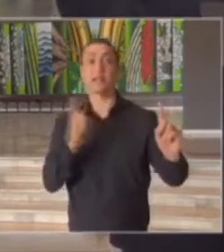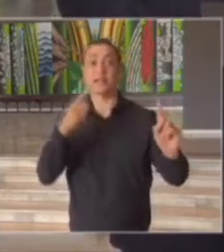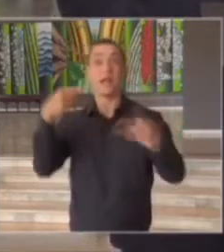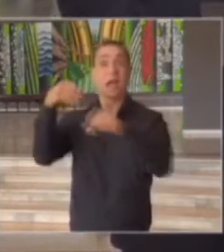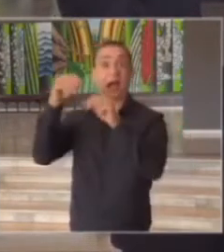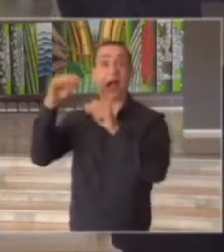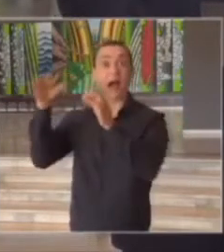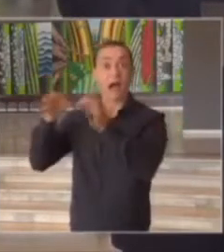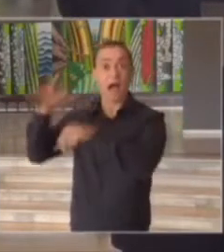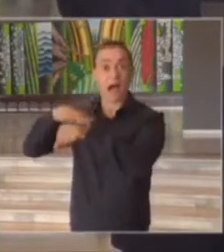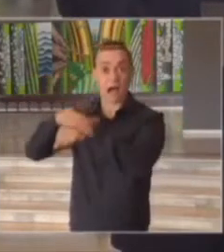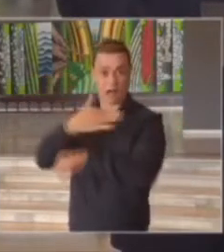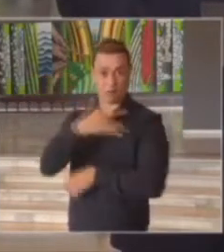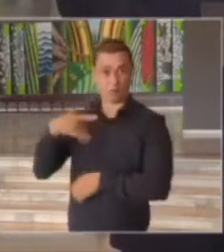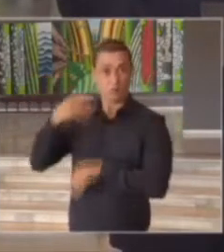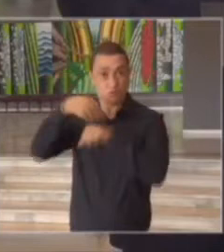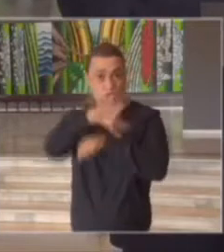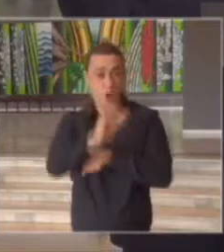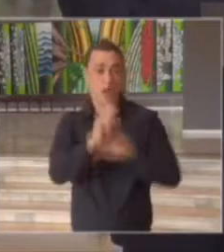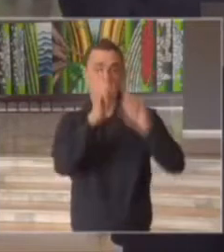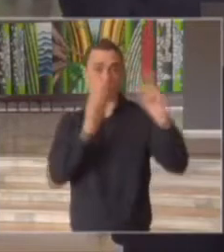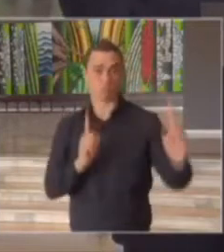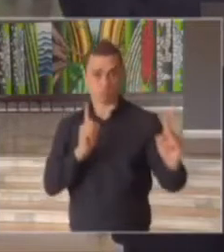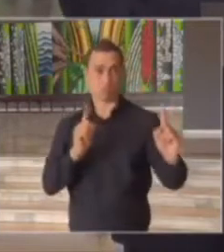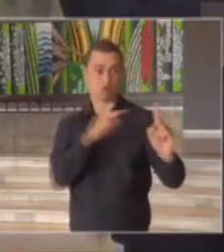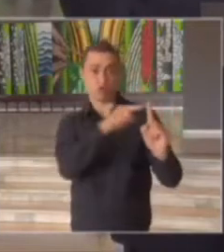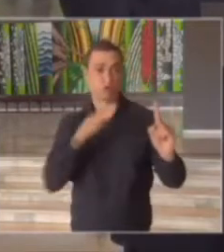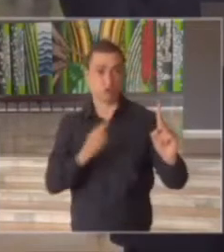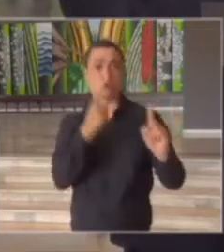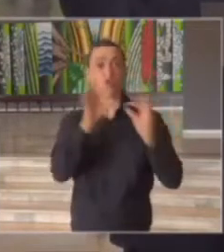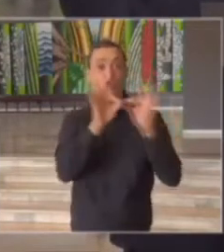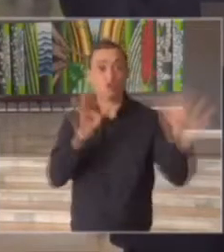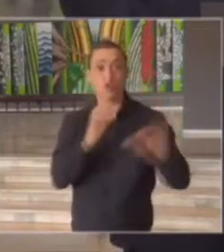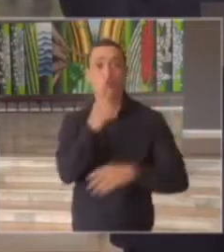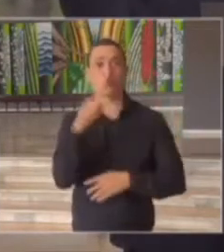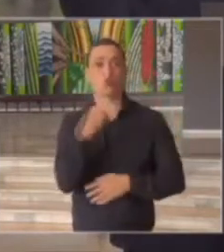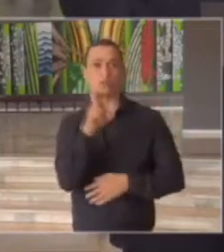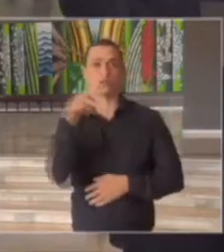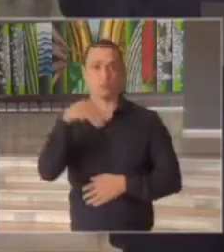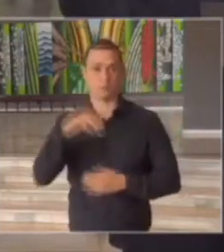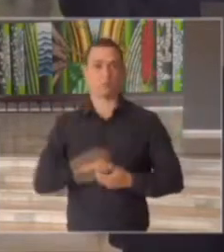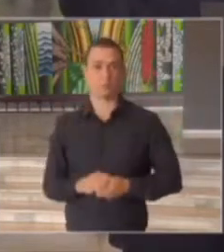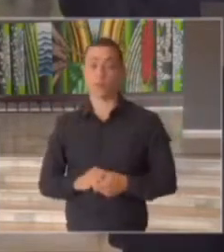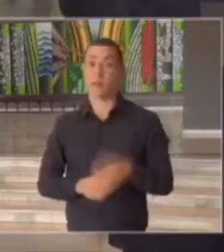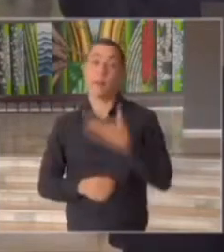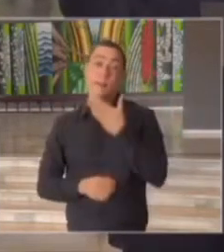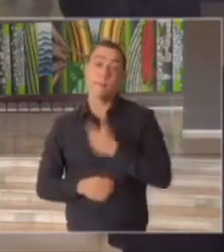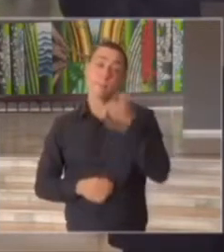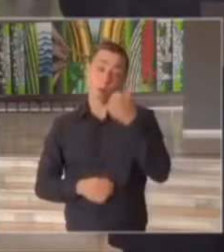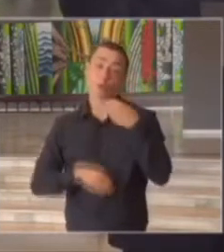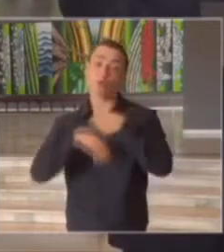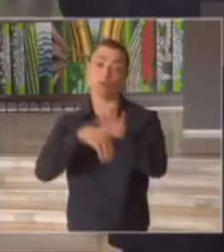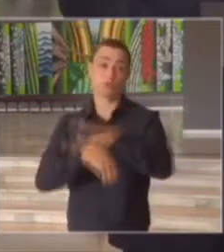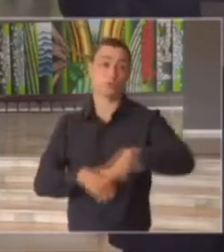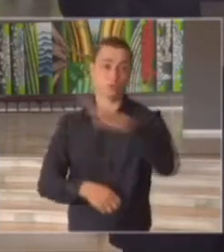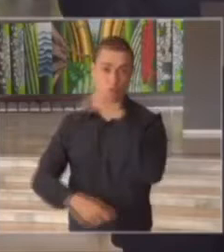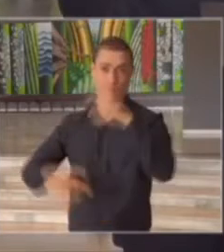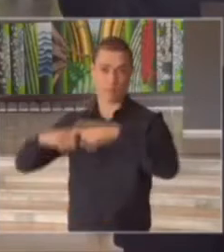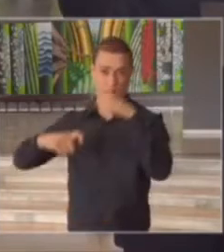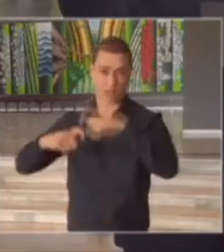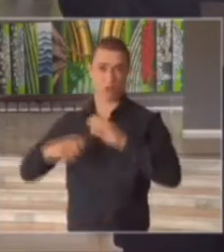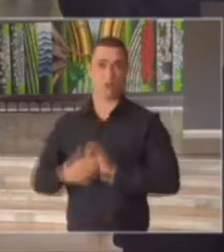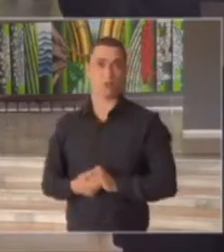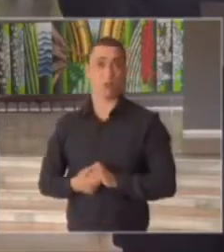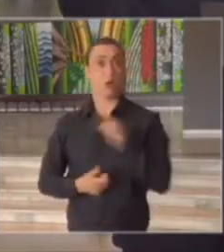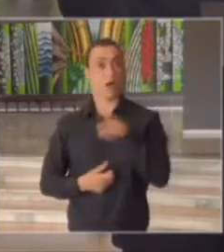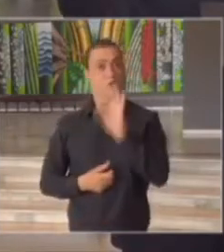recomendado pela medicina é esse distanciamento a segunda mensagem